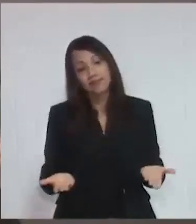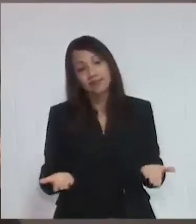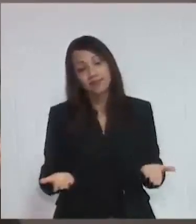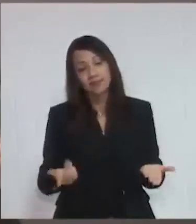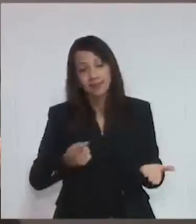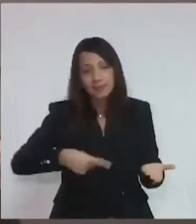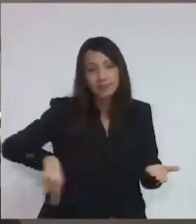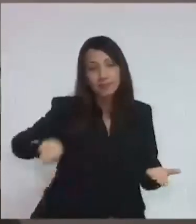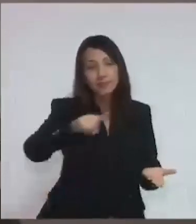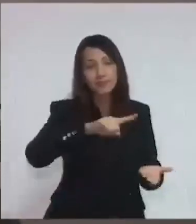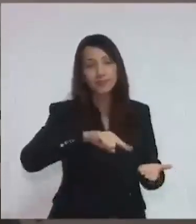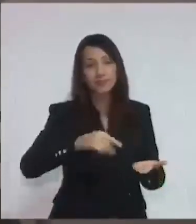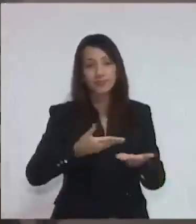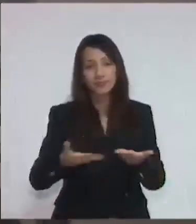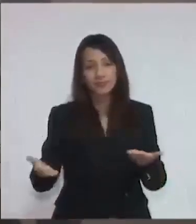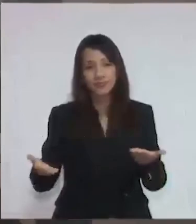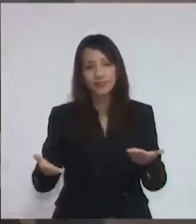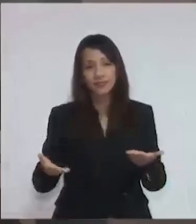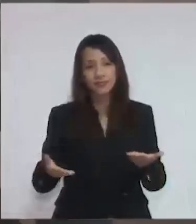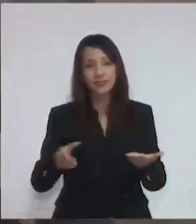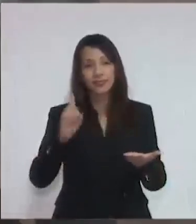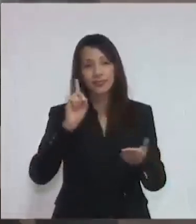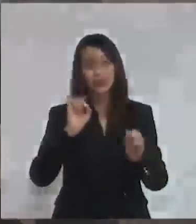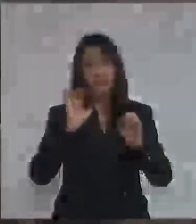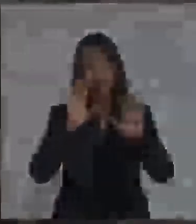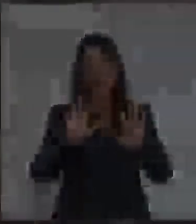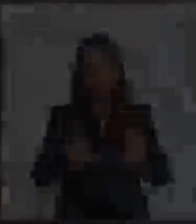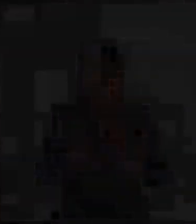nós percamos. Que Deus abençoe a todos. Até uma boa noite.